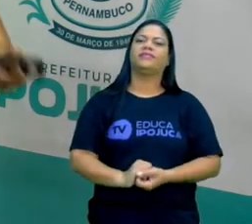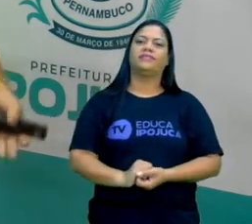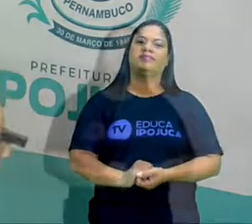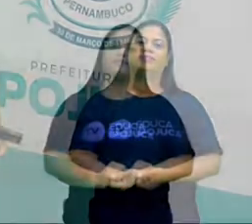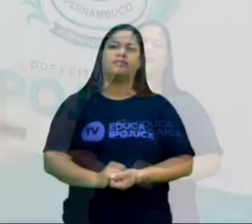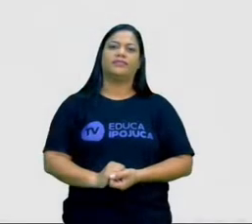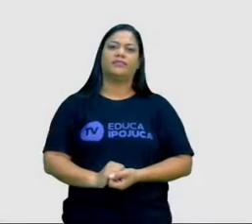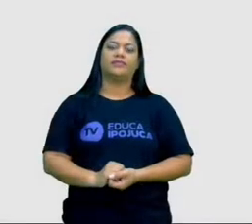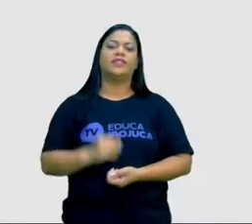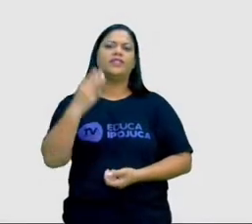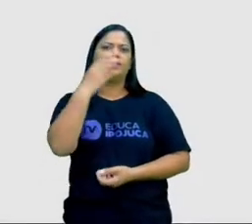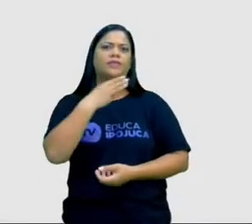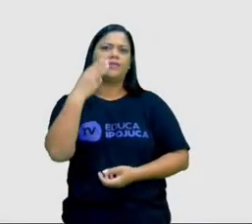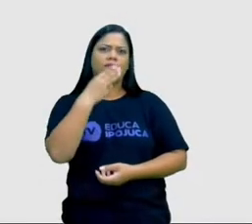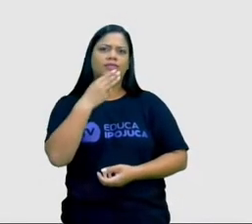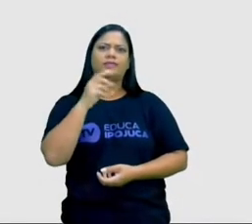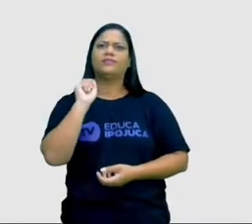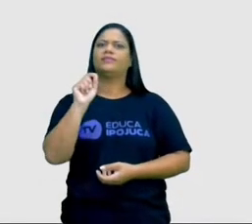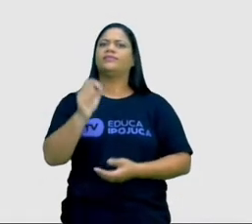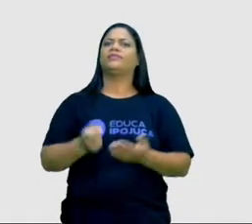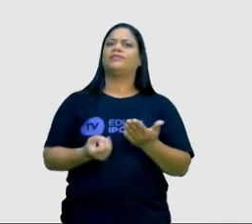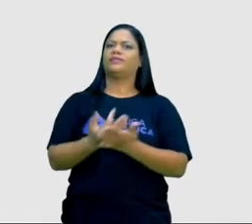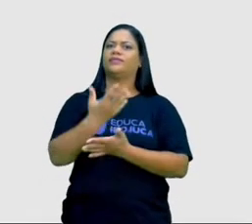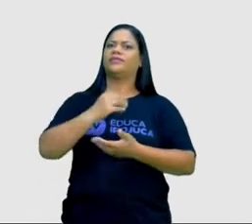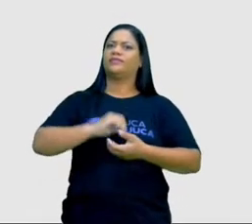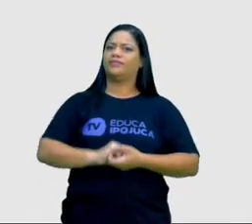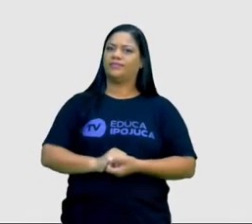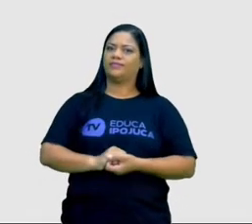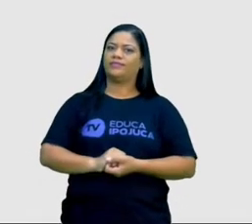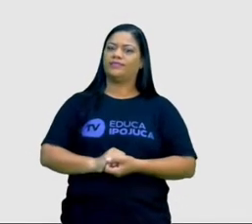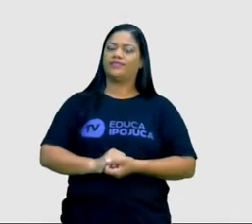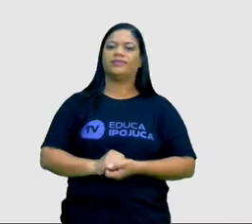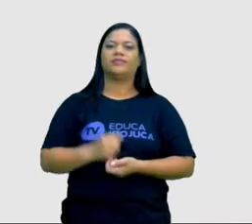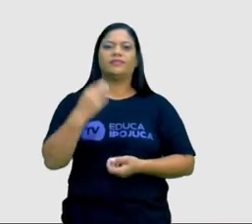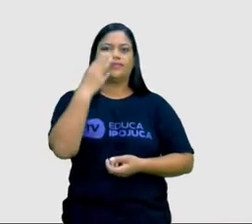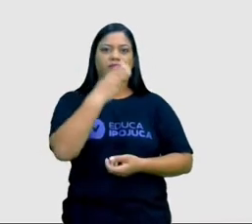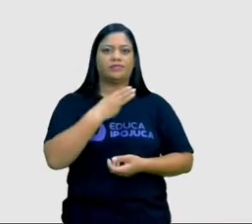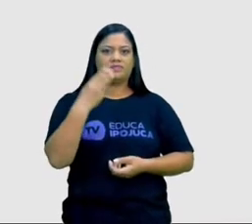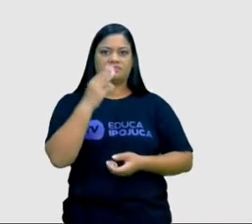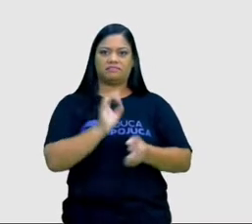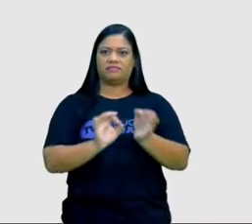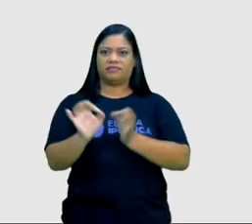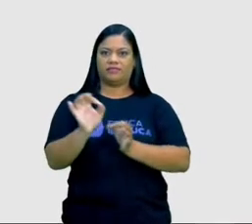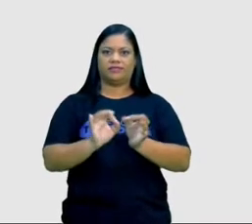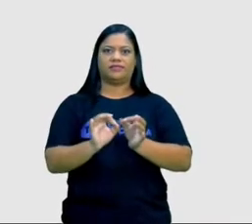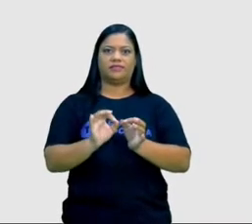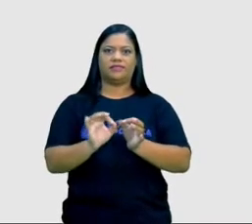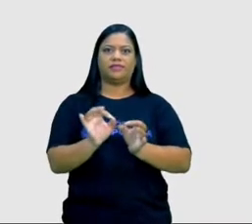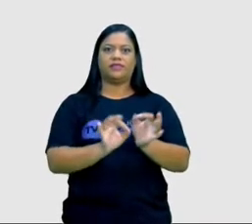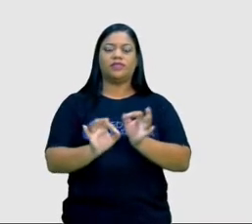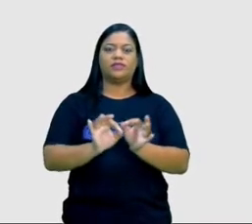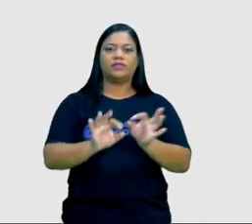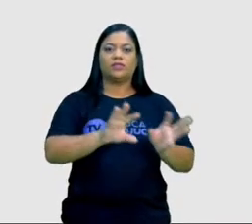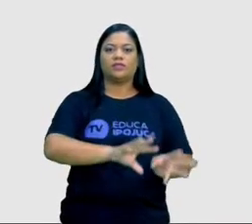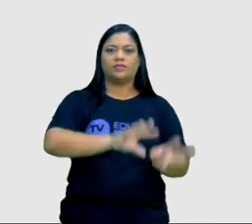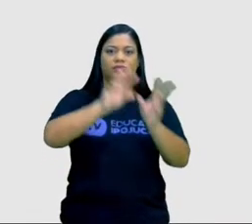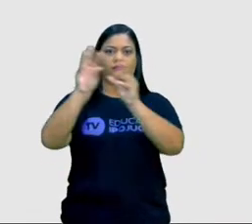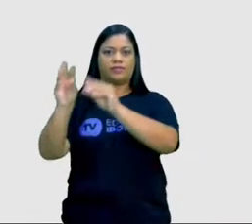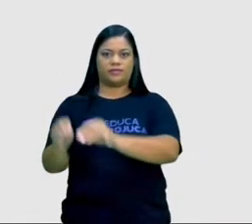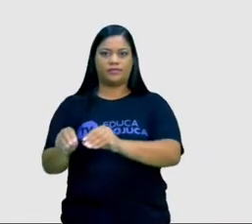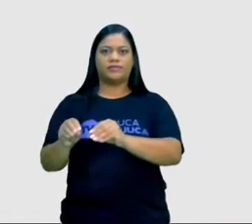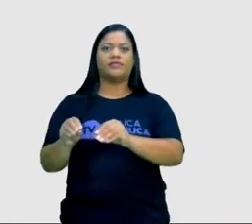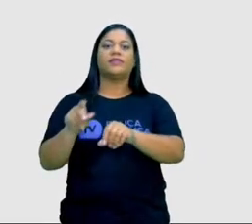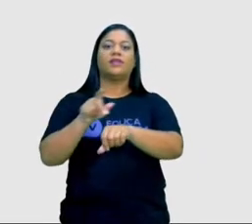E o nosso açúcar? O que aconteceu com o nosso açúcar? Com o açúcar pronto, a produção era enviada para a Europa através